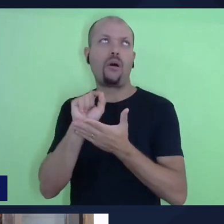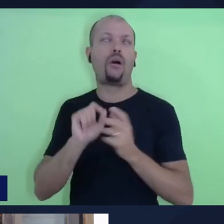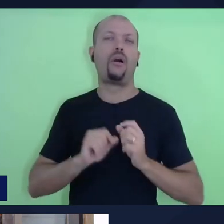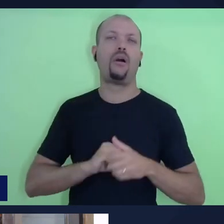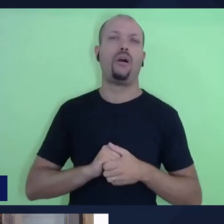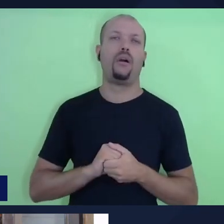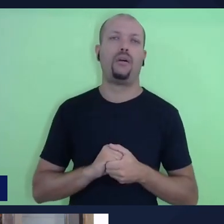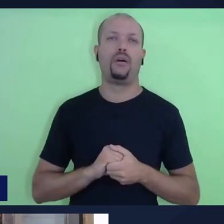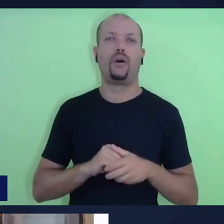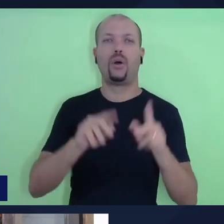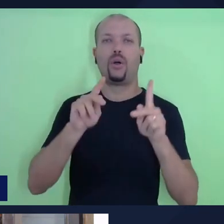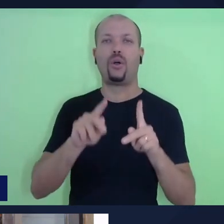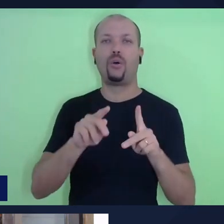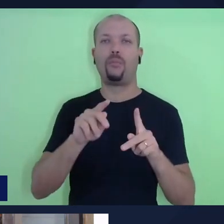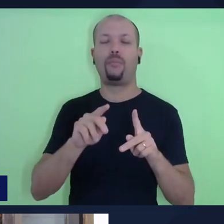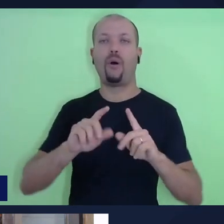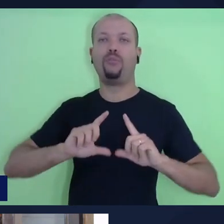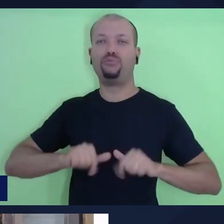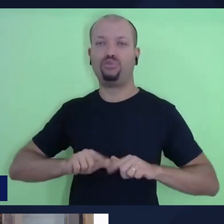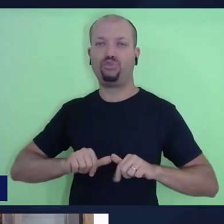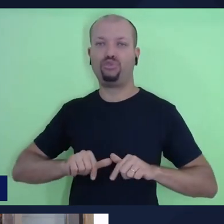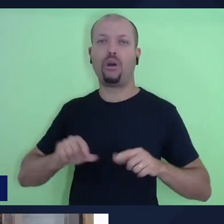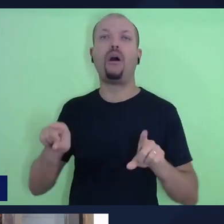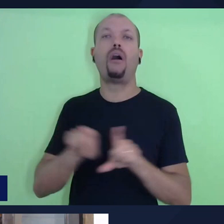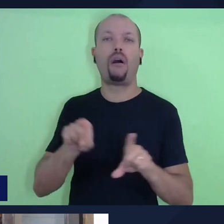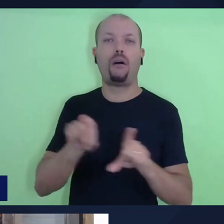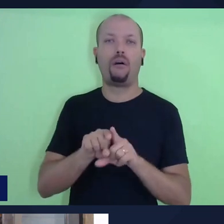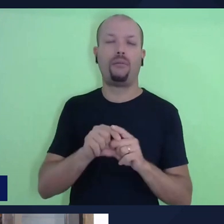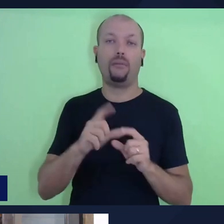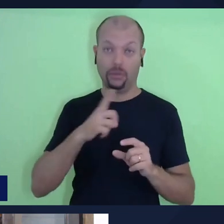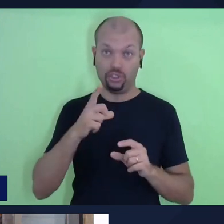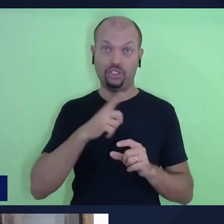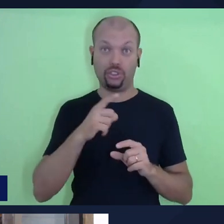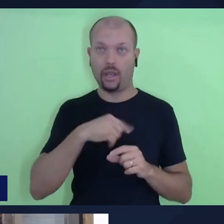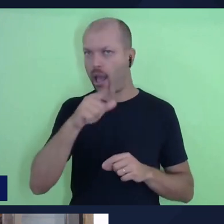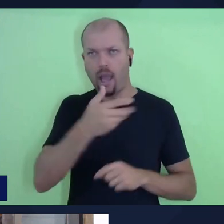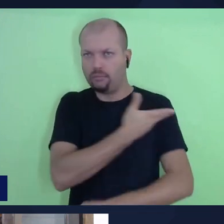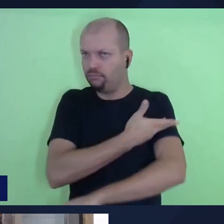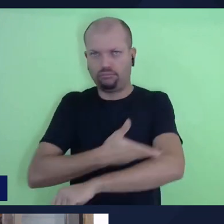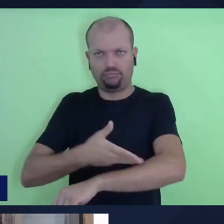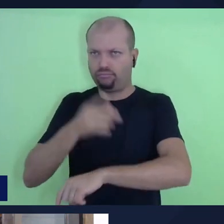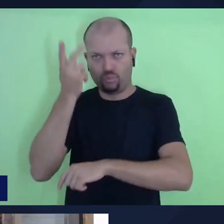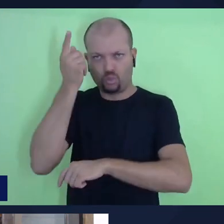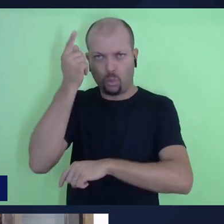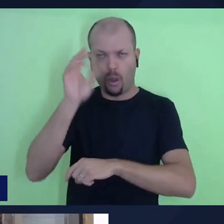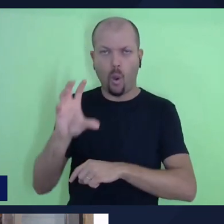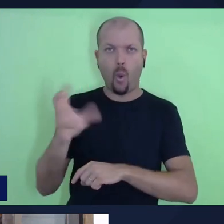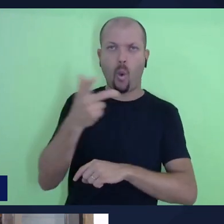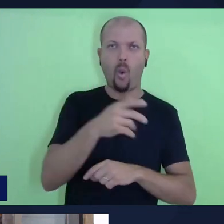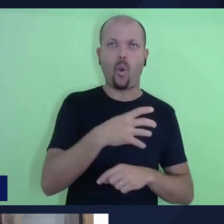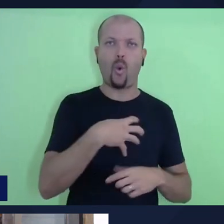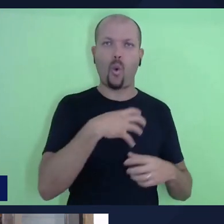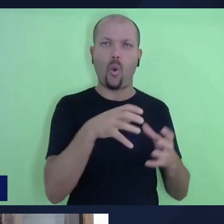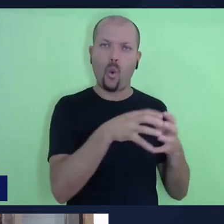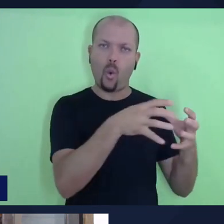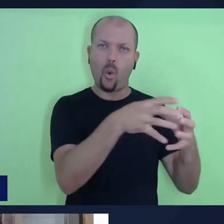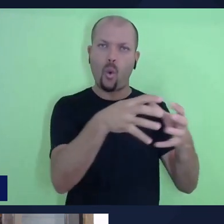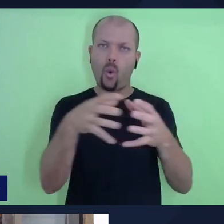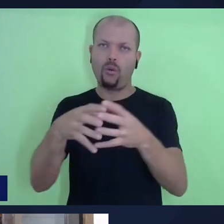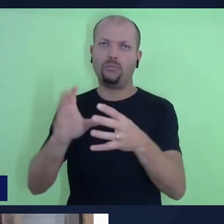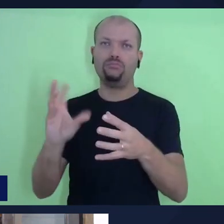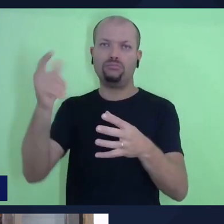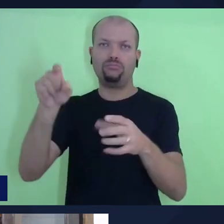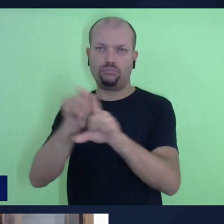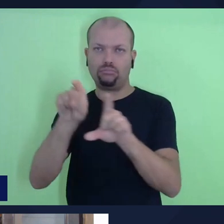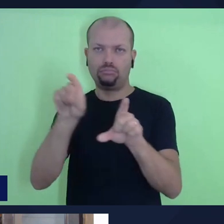povo de Israel, esses tipos de contratos acontecendo em outras comunidades ali ao entorno de Israel, né,